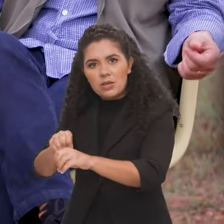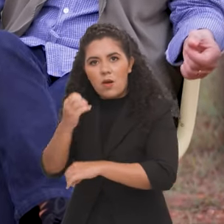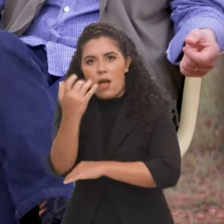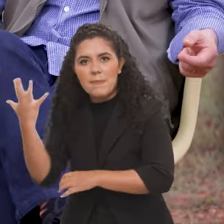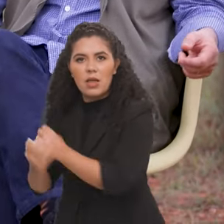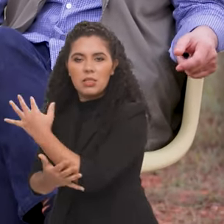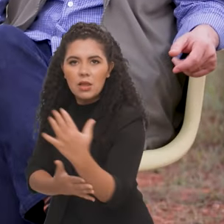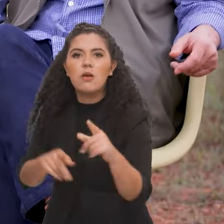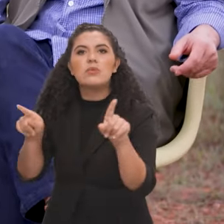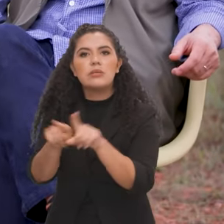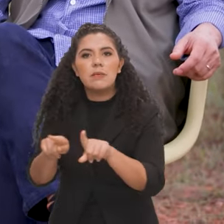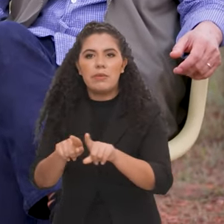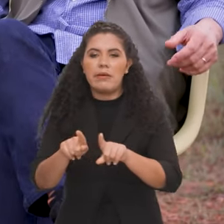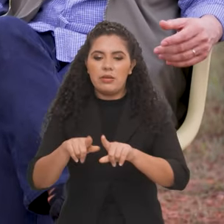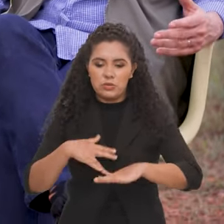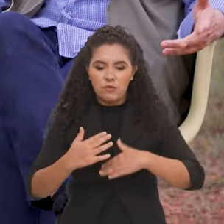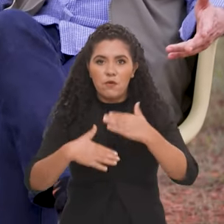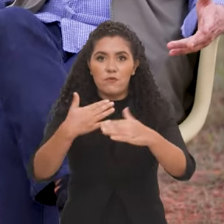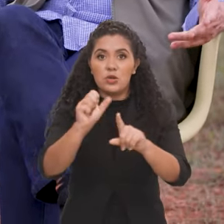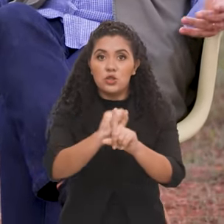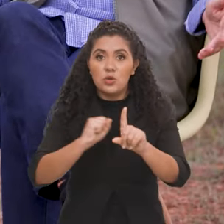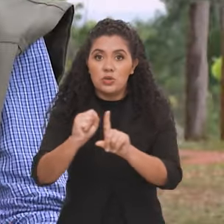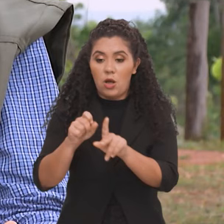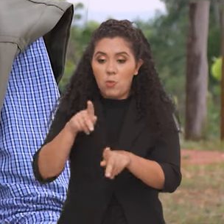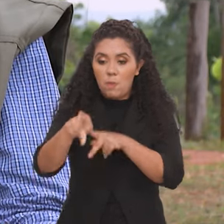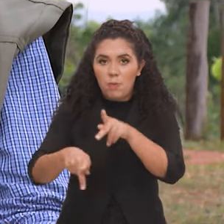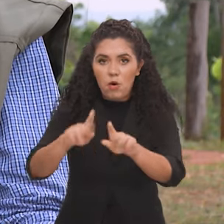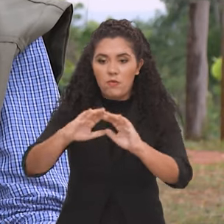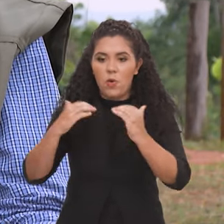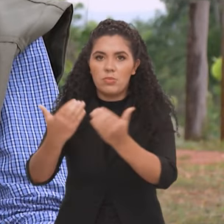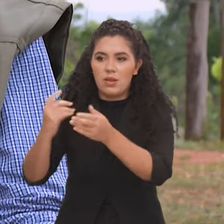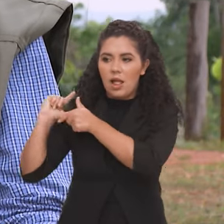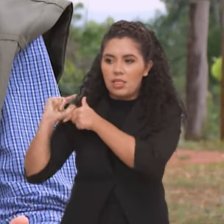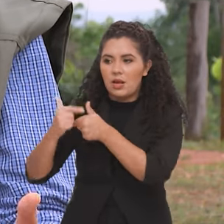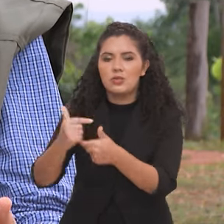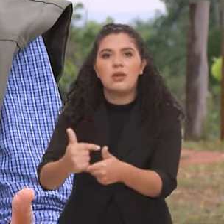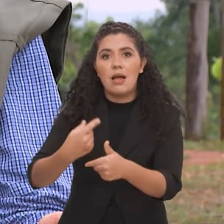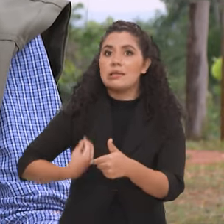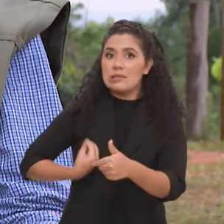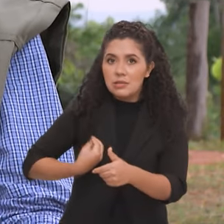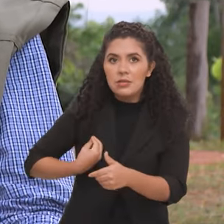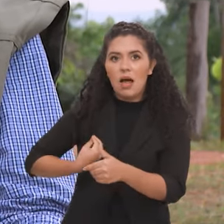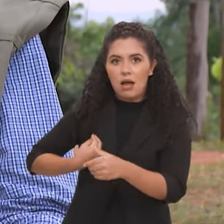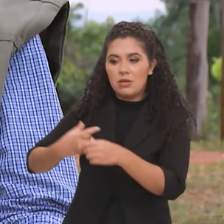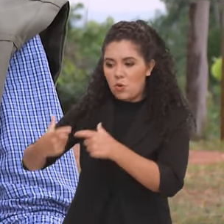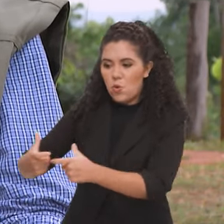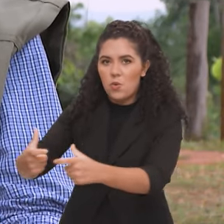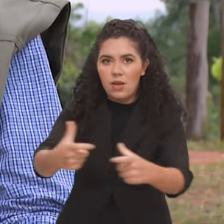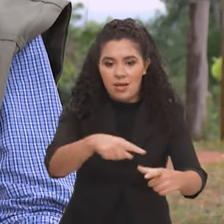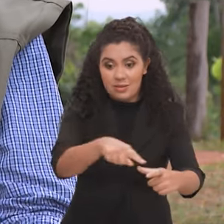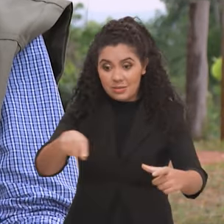responsável pelo desenvolvimento social dos povos e comunidades tradicionais que estão dentro das unidades de